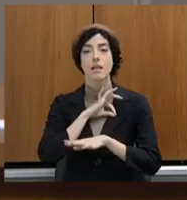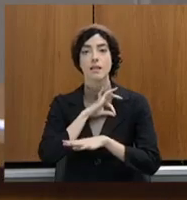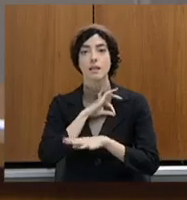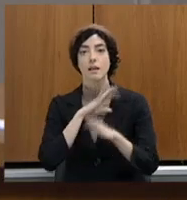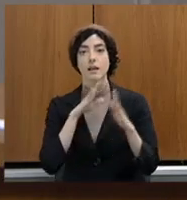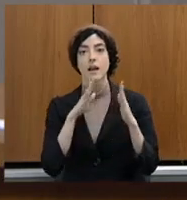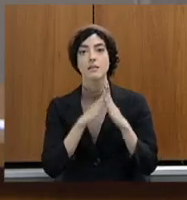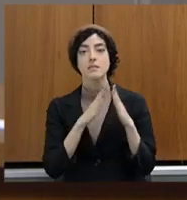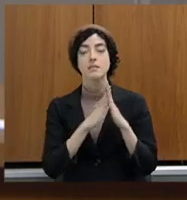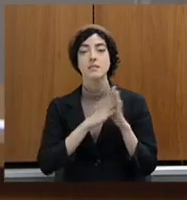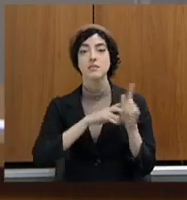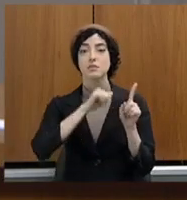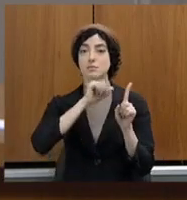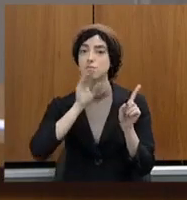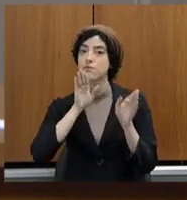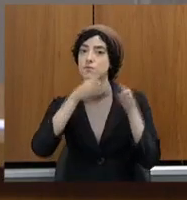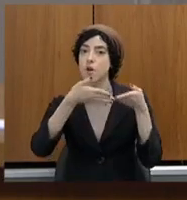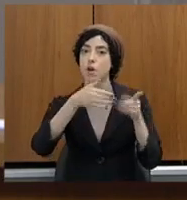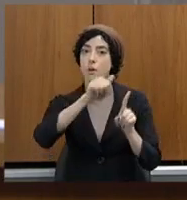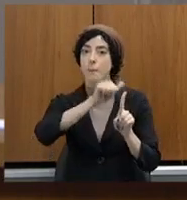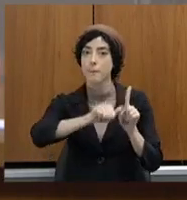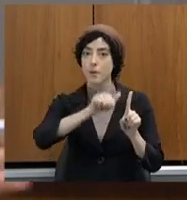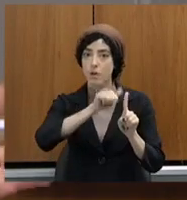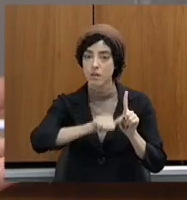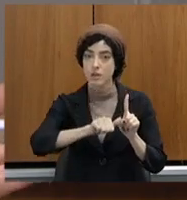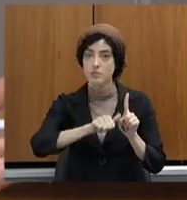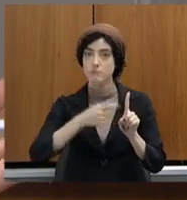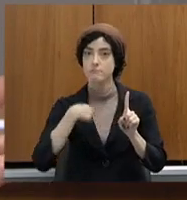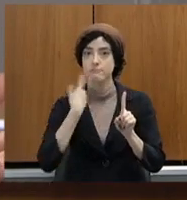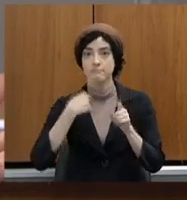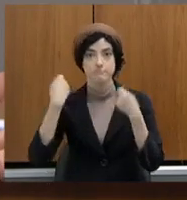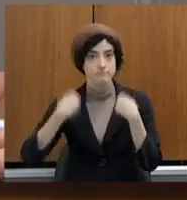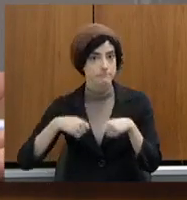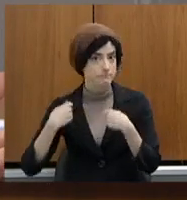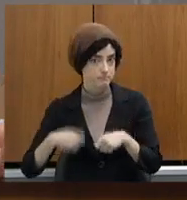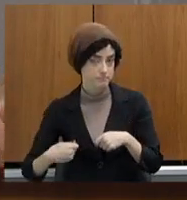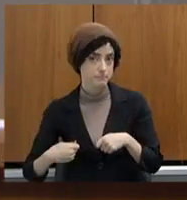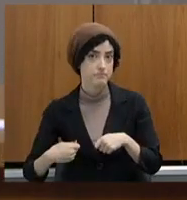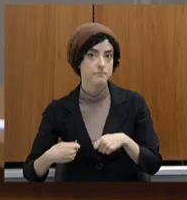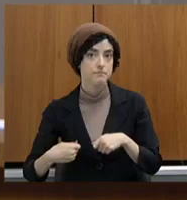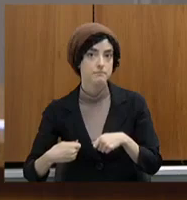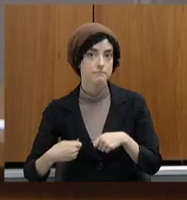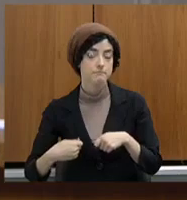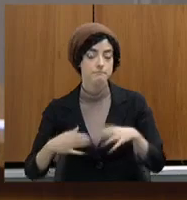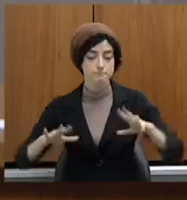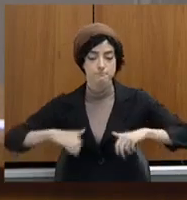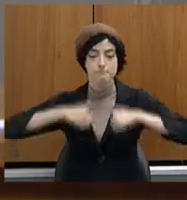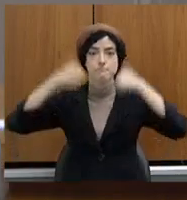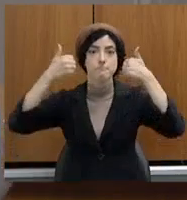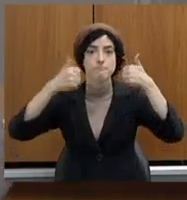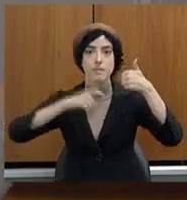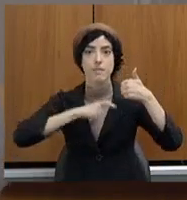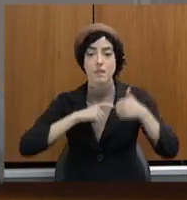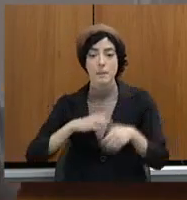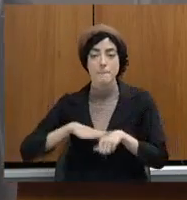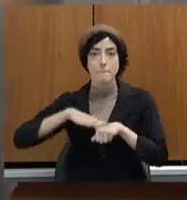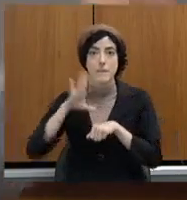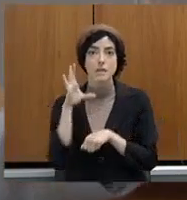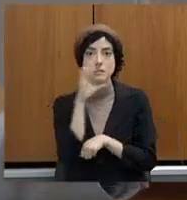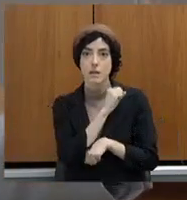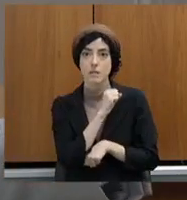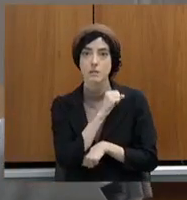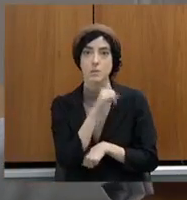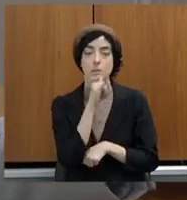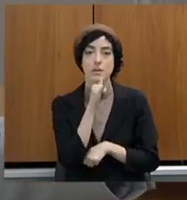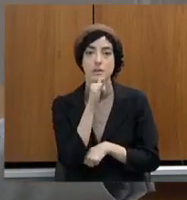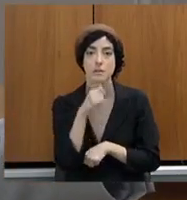à mulher hoje, nós precisamos de otimizar o atendimento à mulher, inclusive por videoconferência, onde nós tenhamos uma mulher